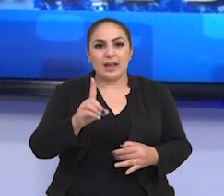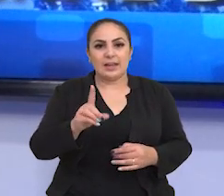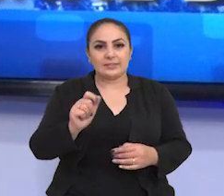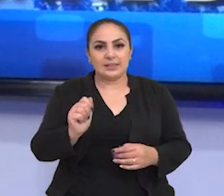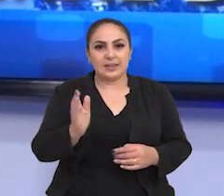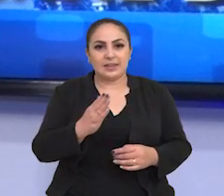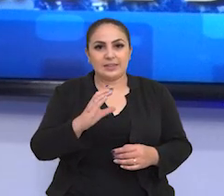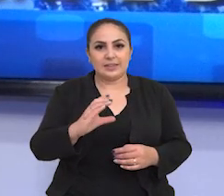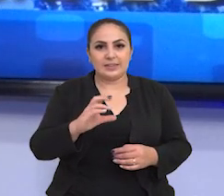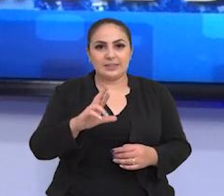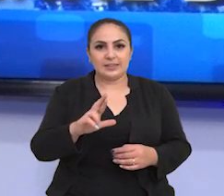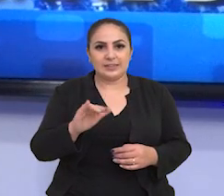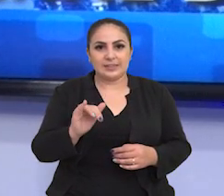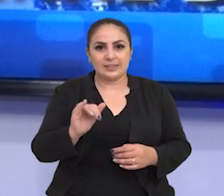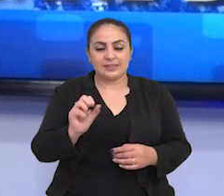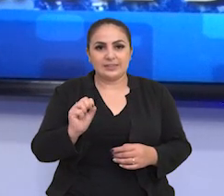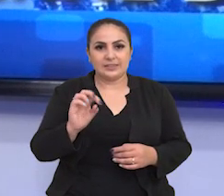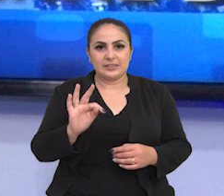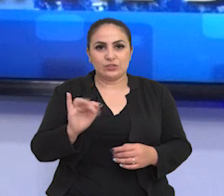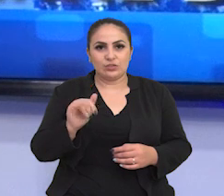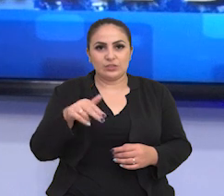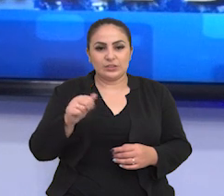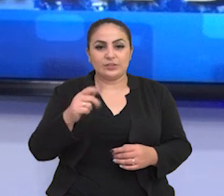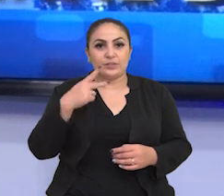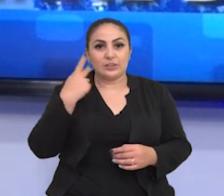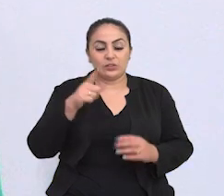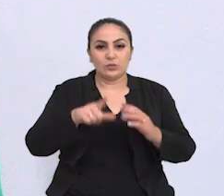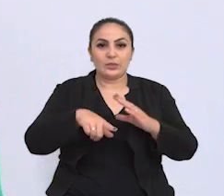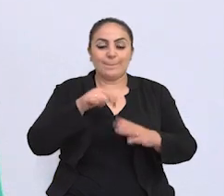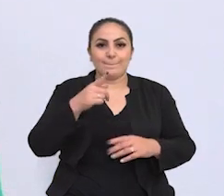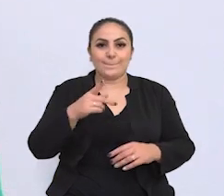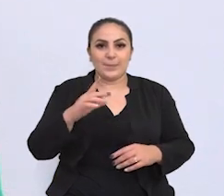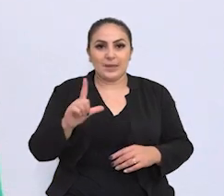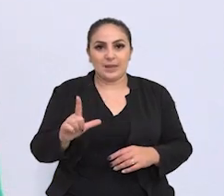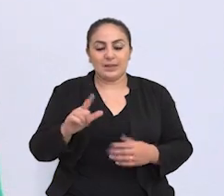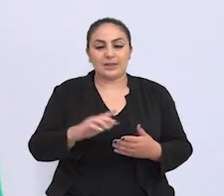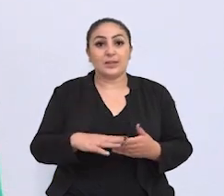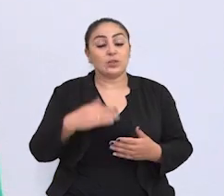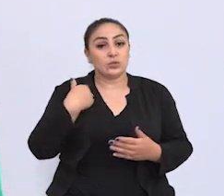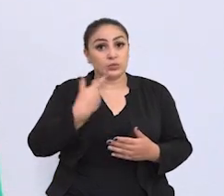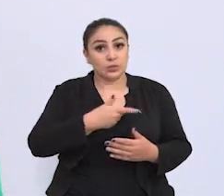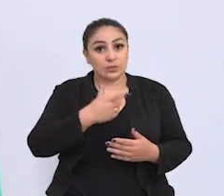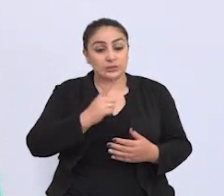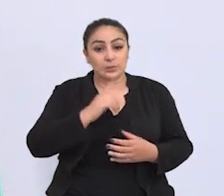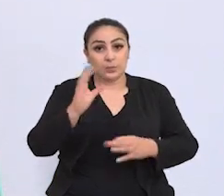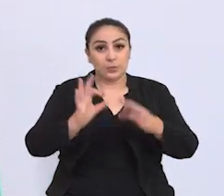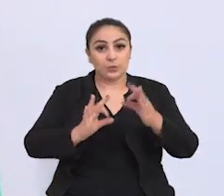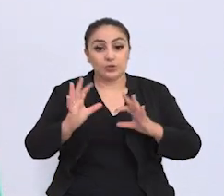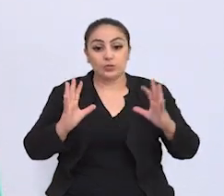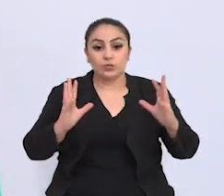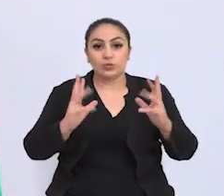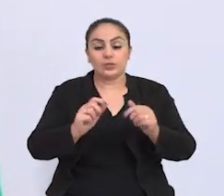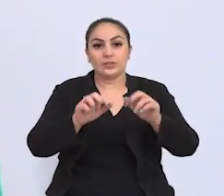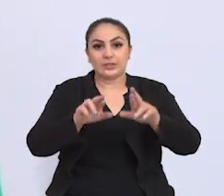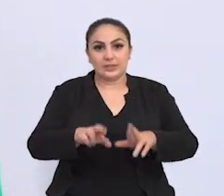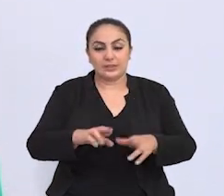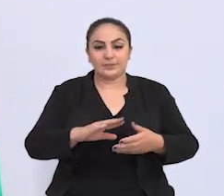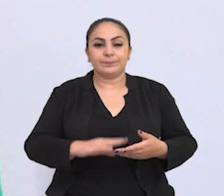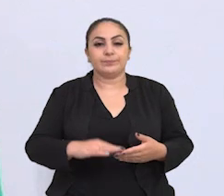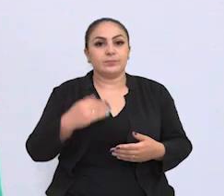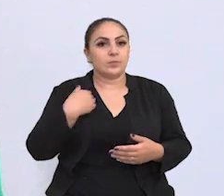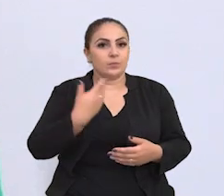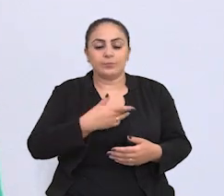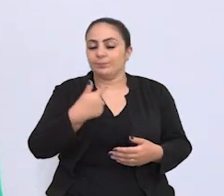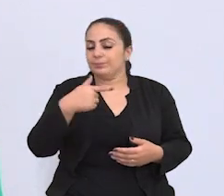a da Cristina Munareto, vereadora eleita pelo PL. Nós temos projetos para todas as áreas.